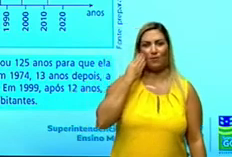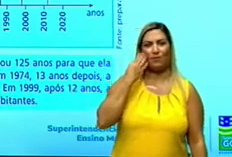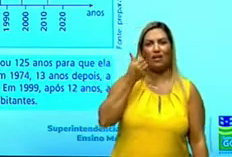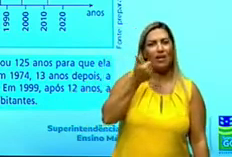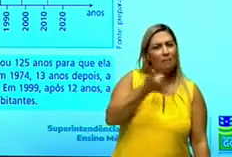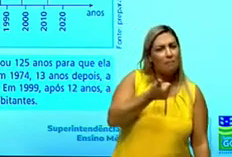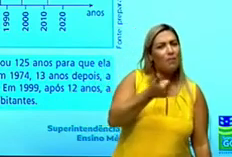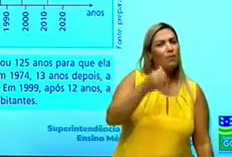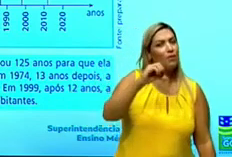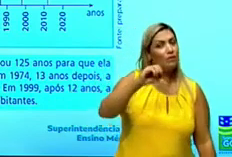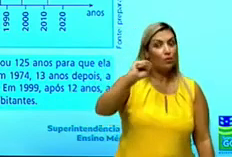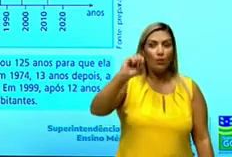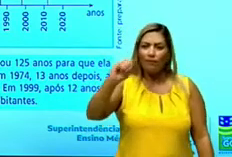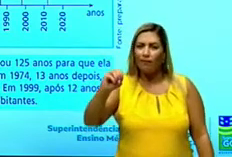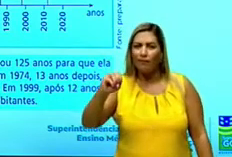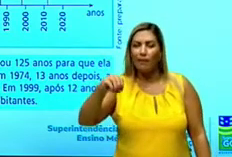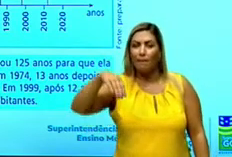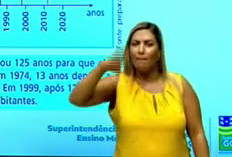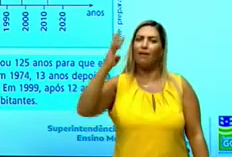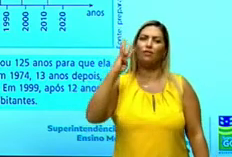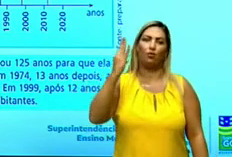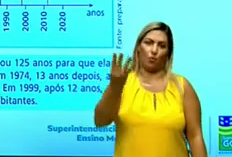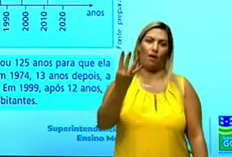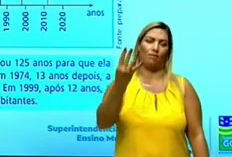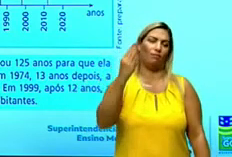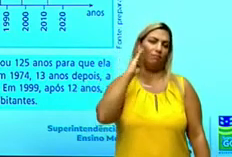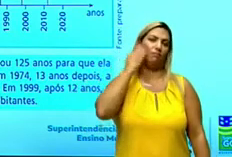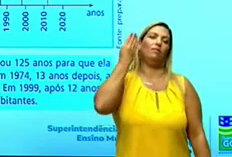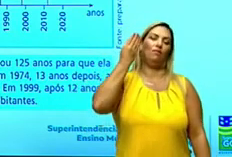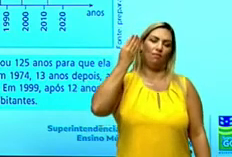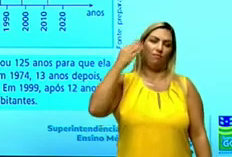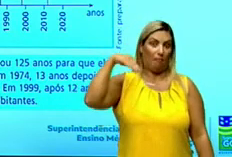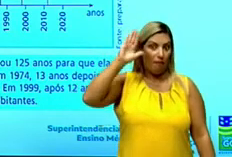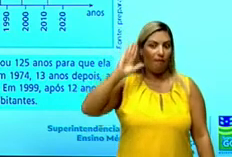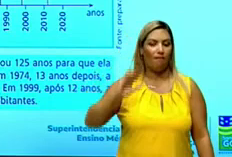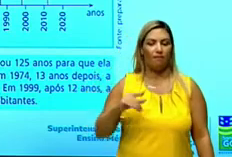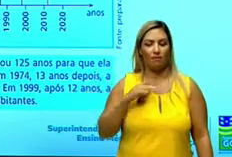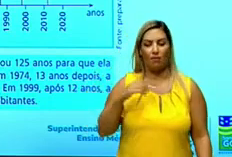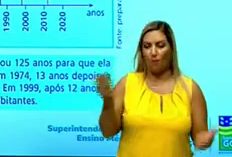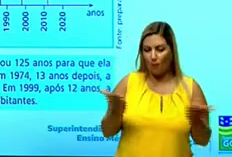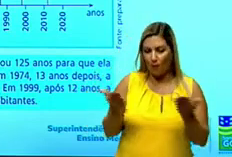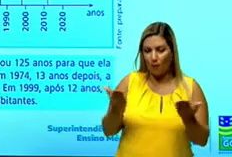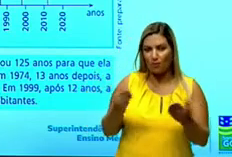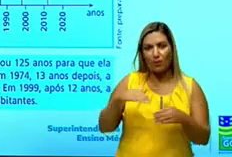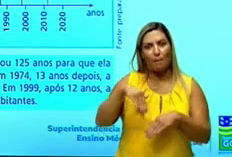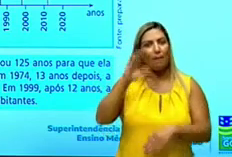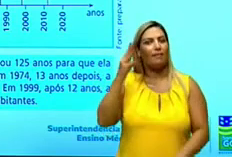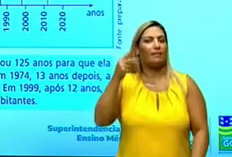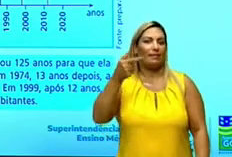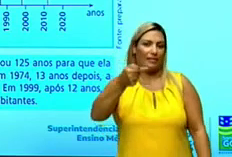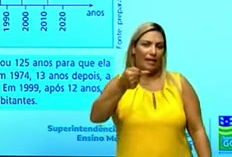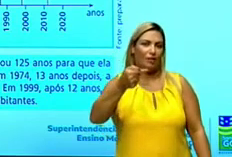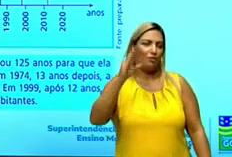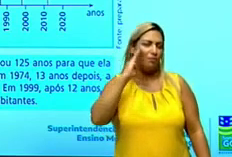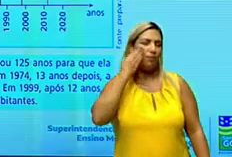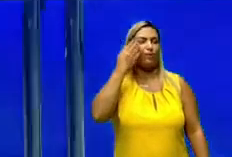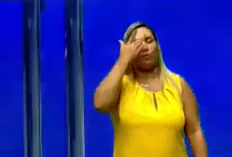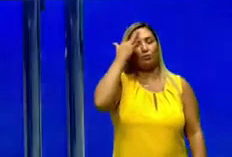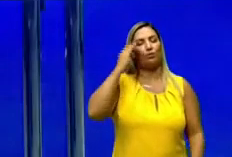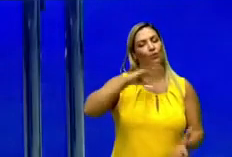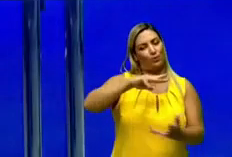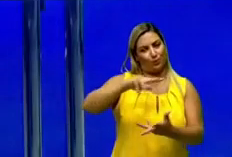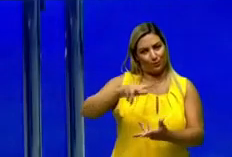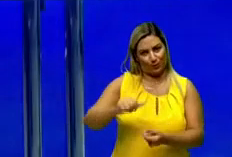a gente já ultrapassou ali os 4 bilhões. Chegando hoje, nós já temos mais de 7 bilhões de pessoas no mundo.